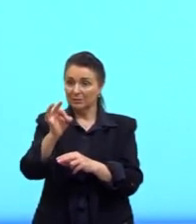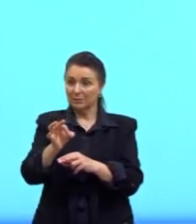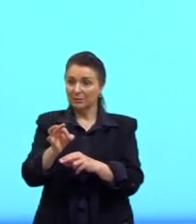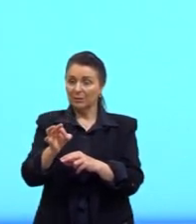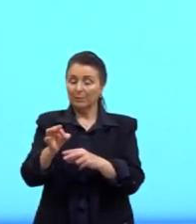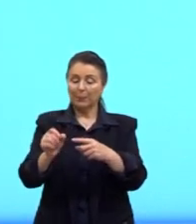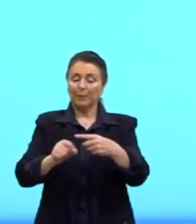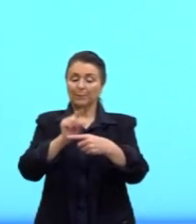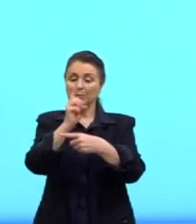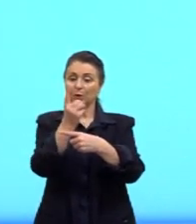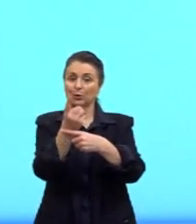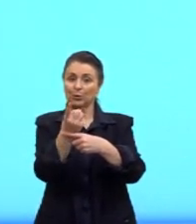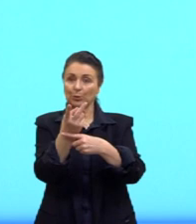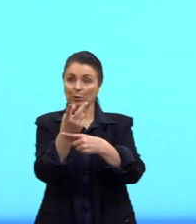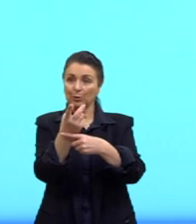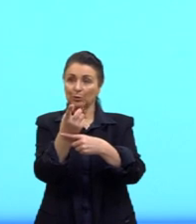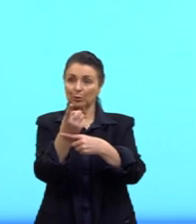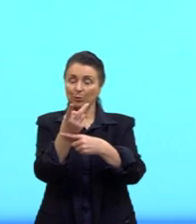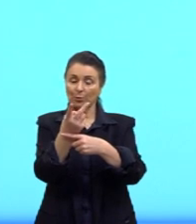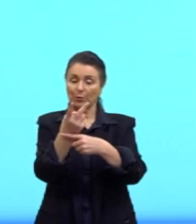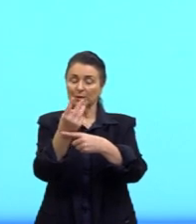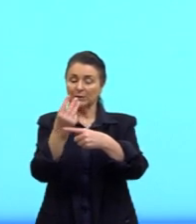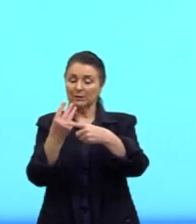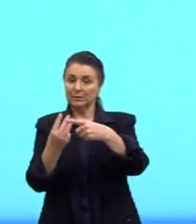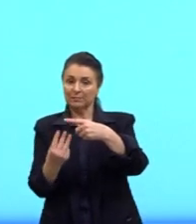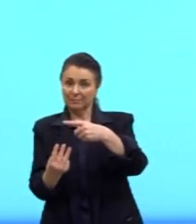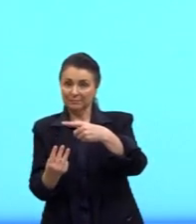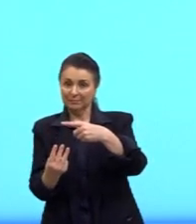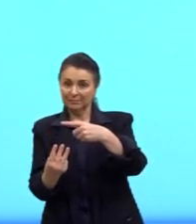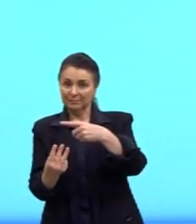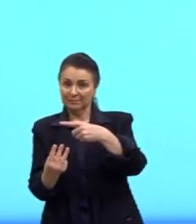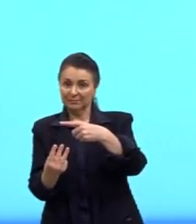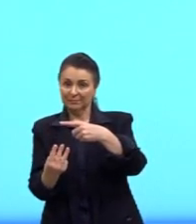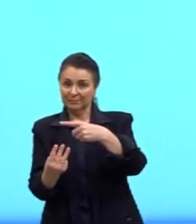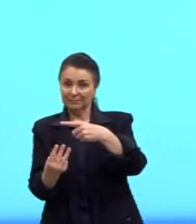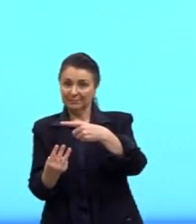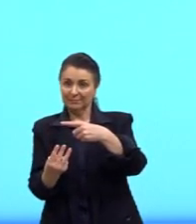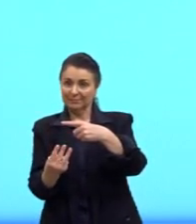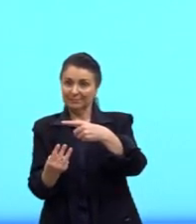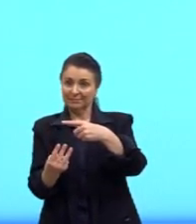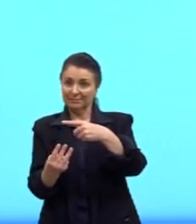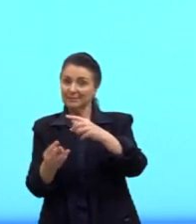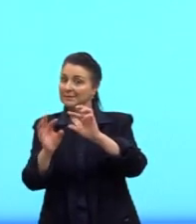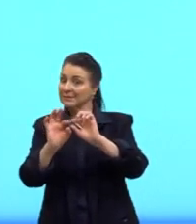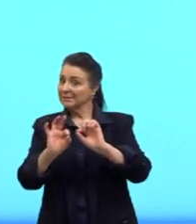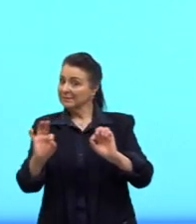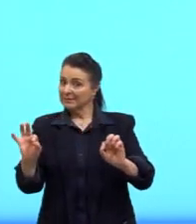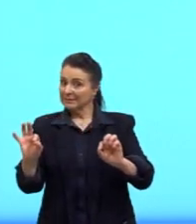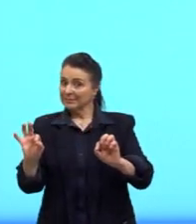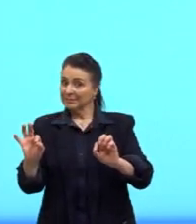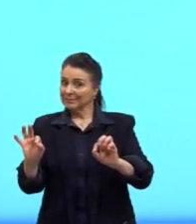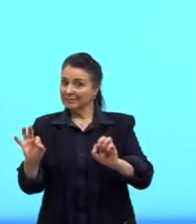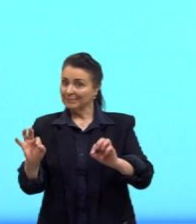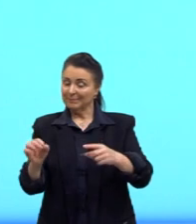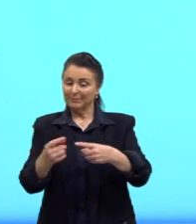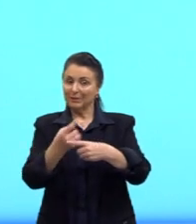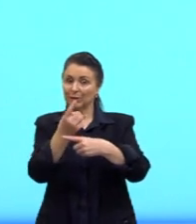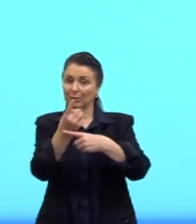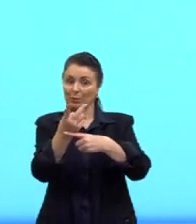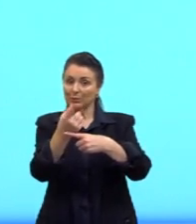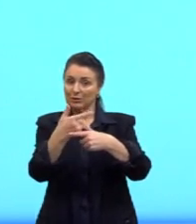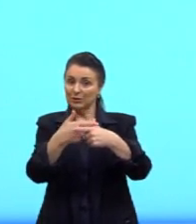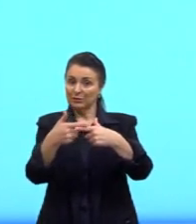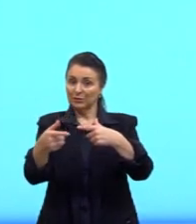no numerador nós temos o 12 e no denominador nós temos o 3. Então, nós podemos simplificar. 12